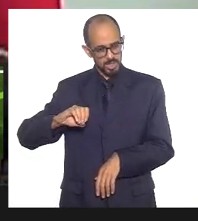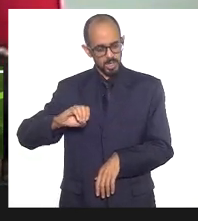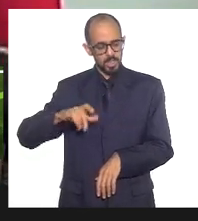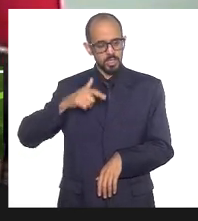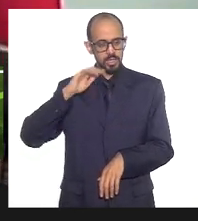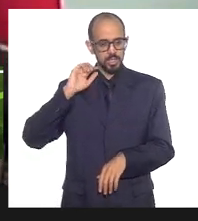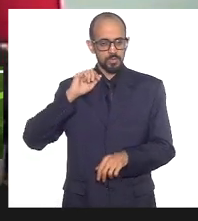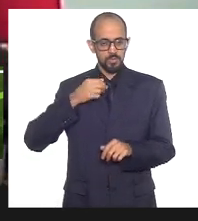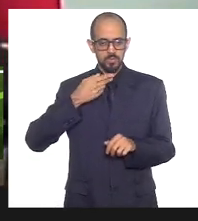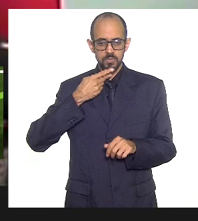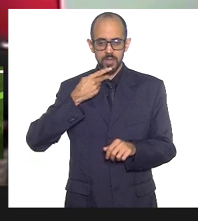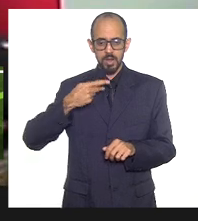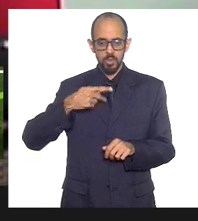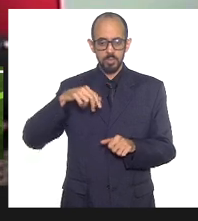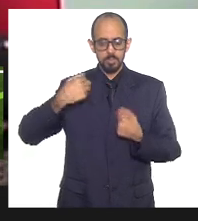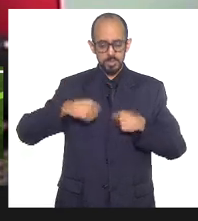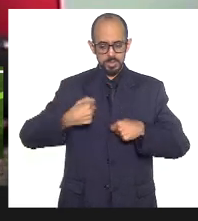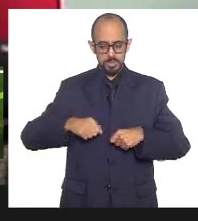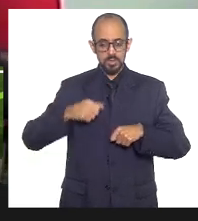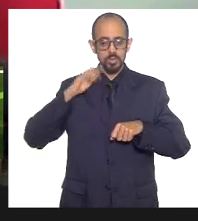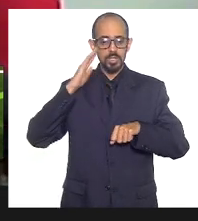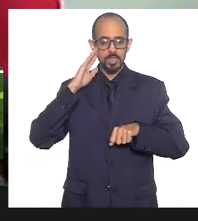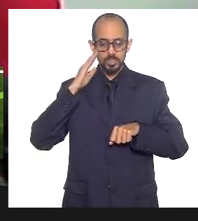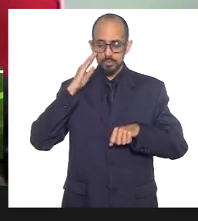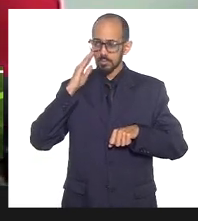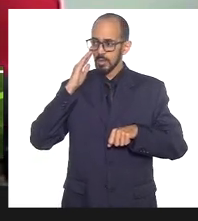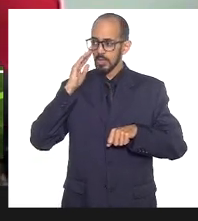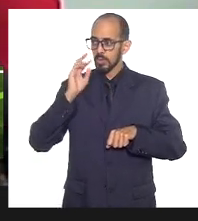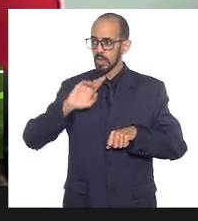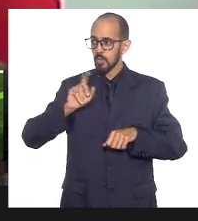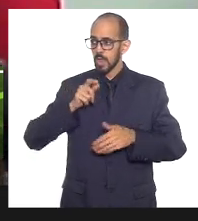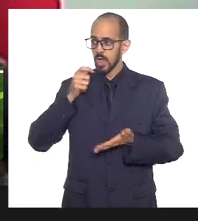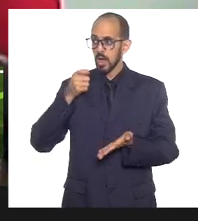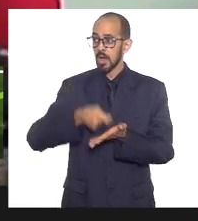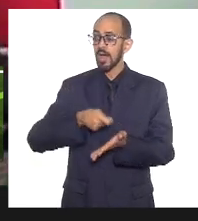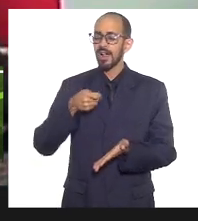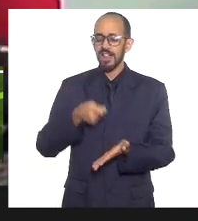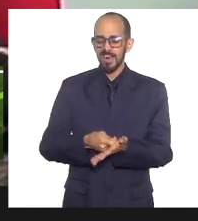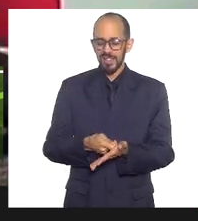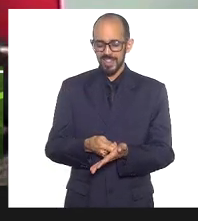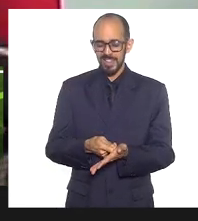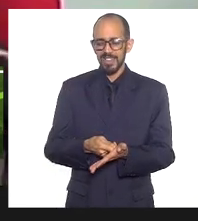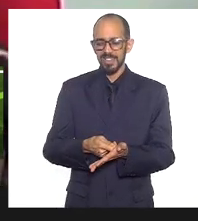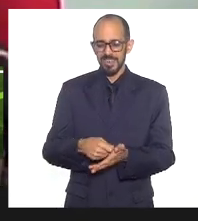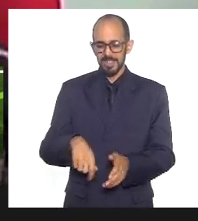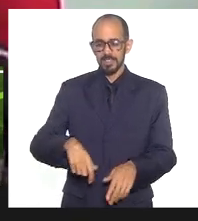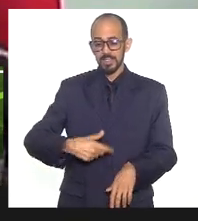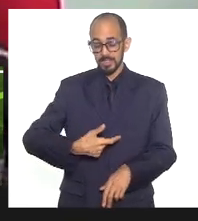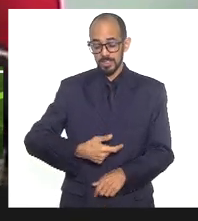entendimento facultativo e que hoje, desde 2003,